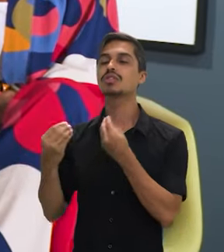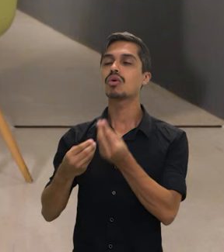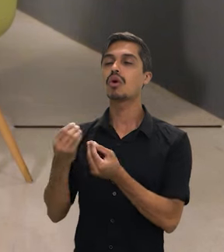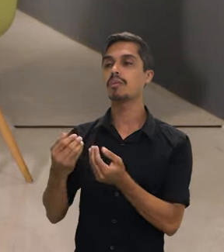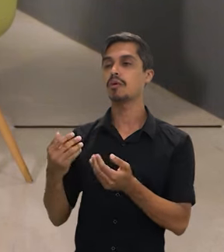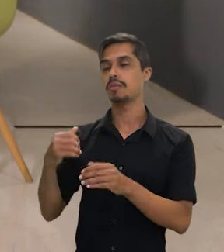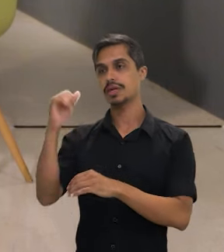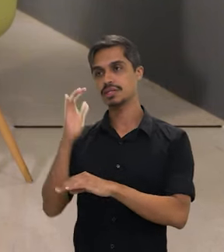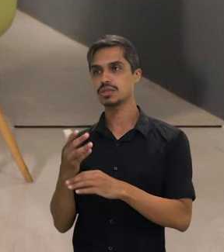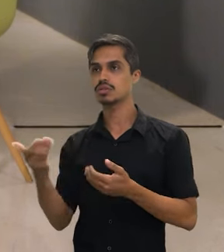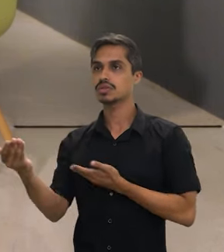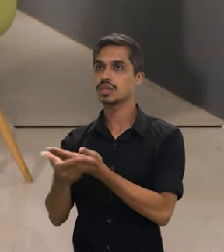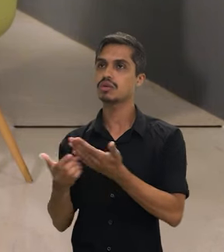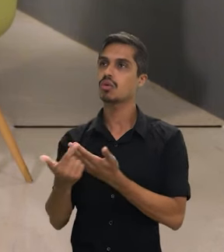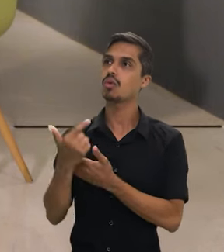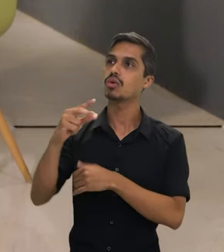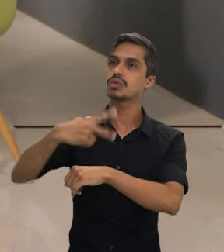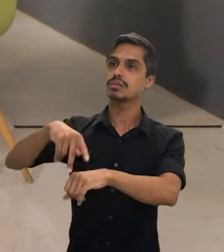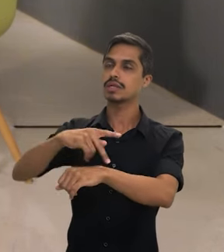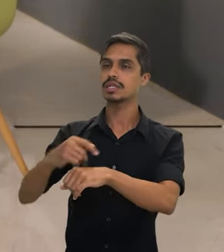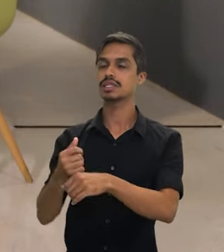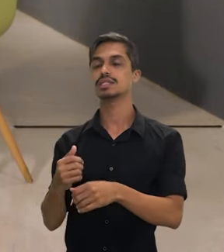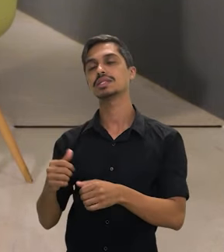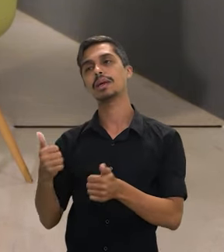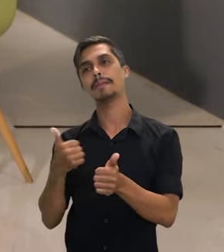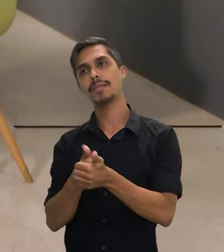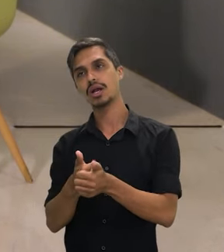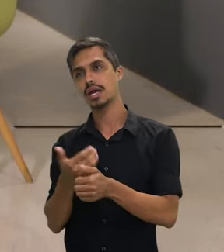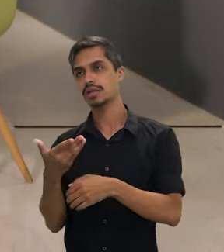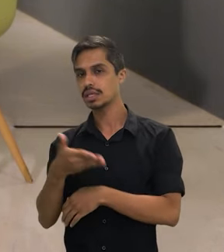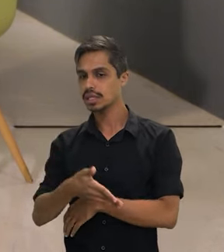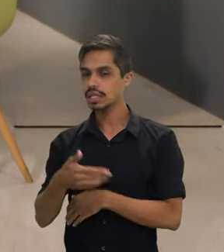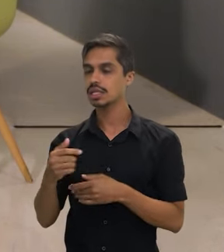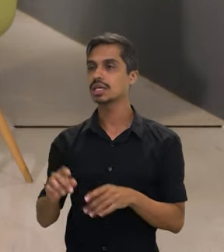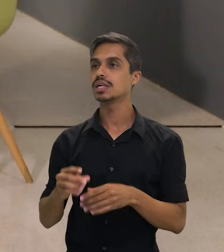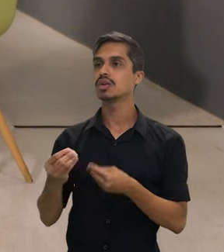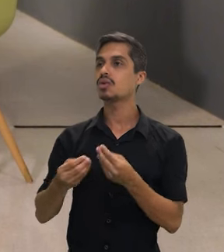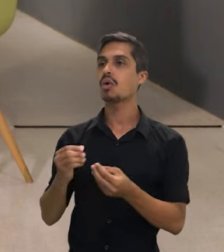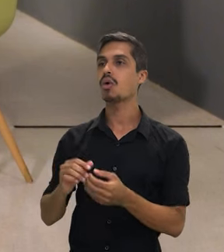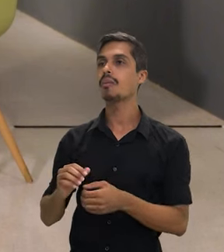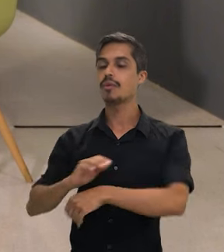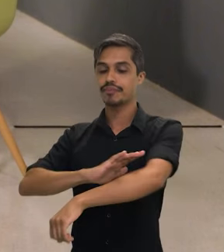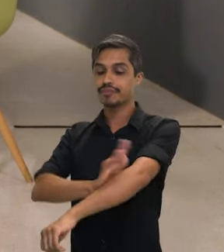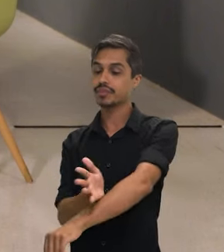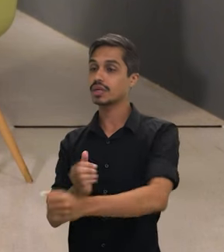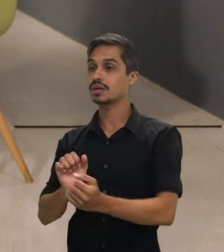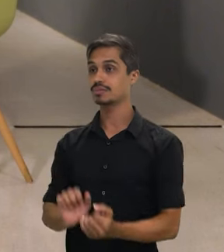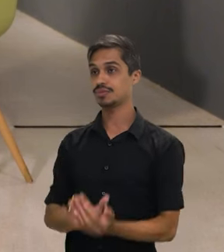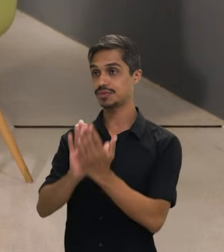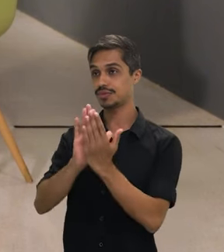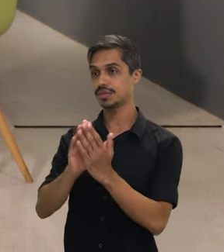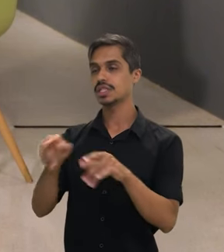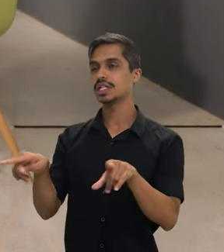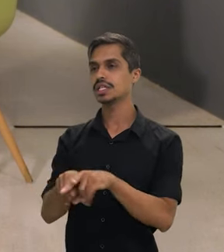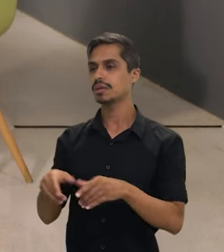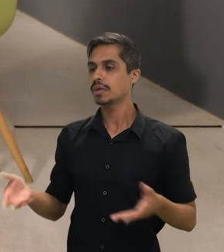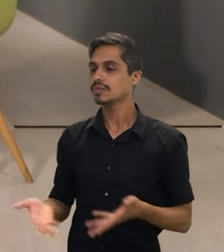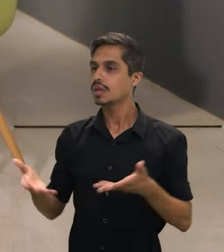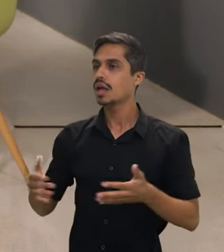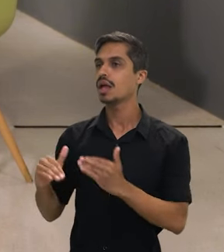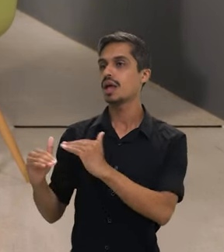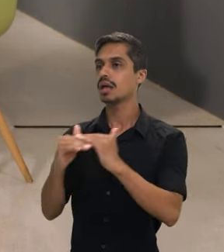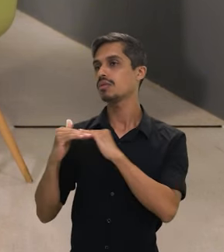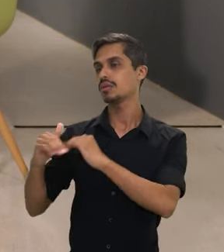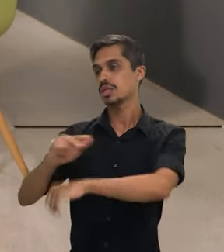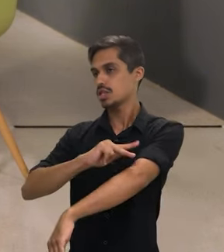Brasil com outros países, com países vizinhos, para combater a discriminação racial e para promover